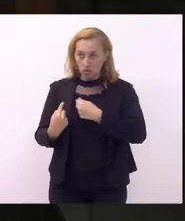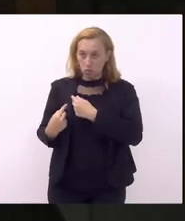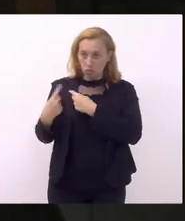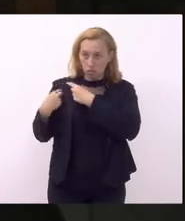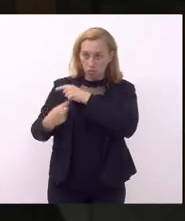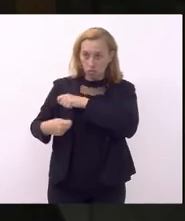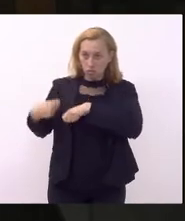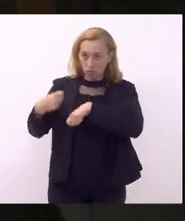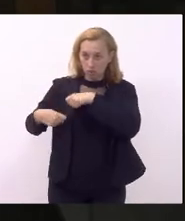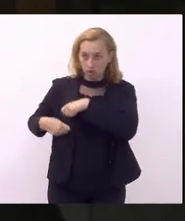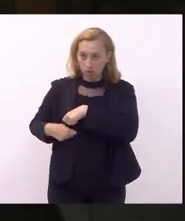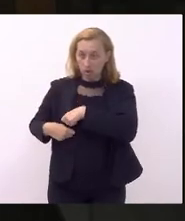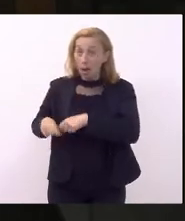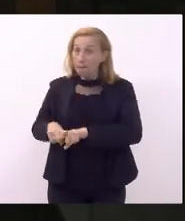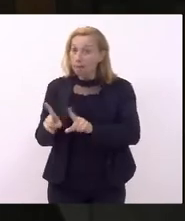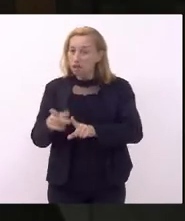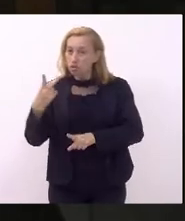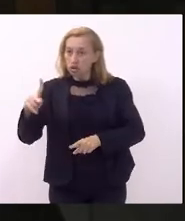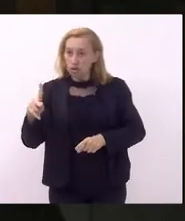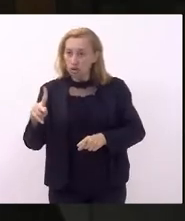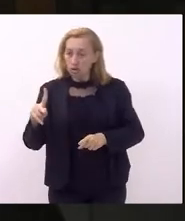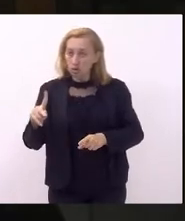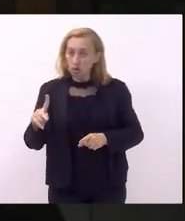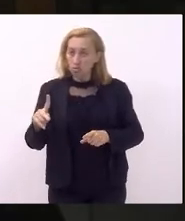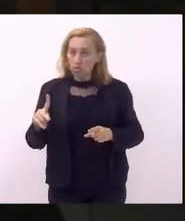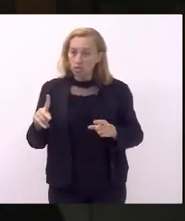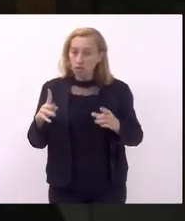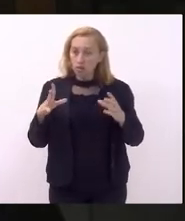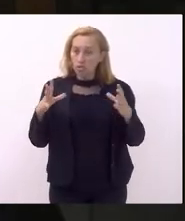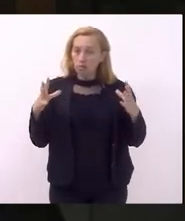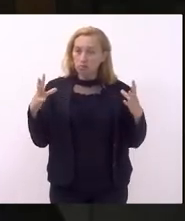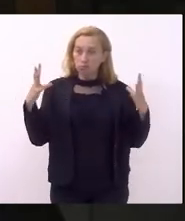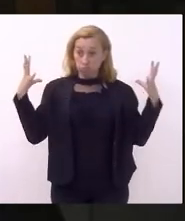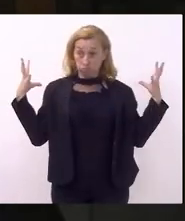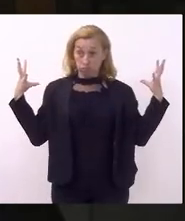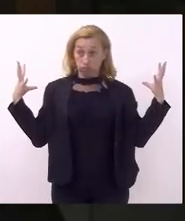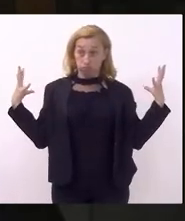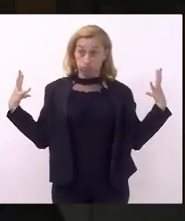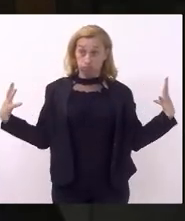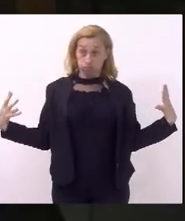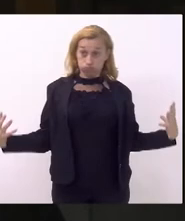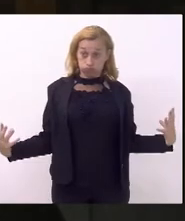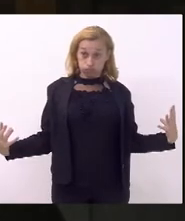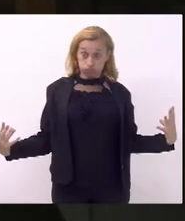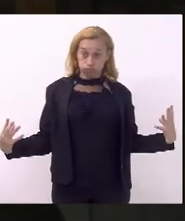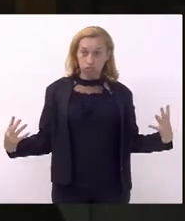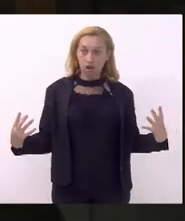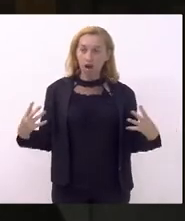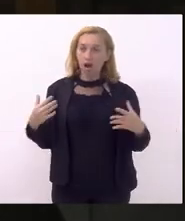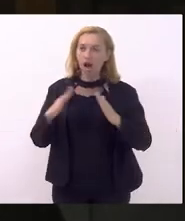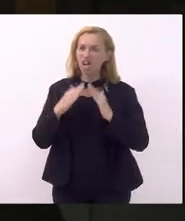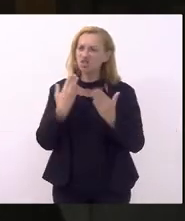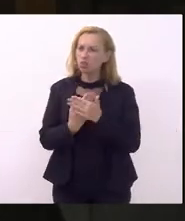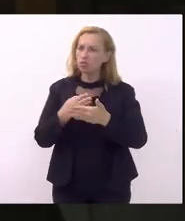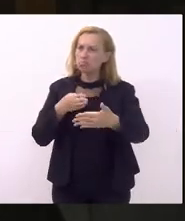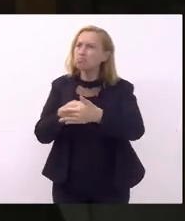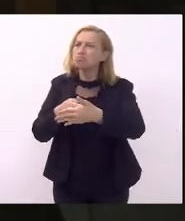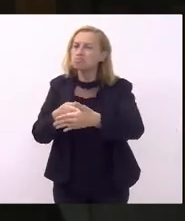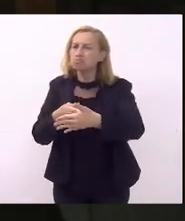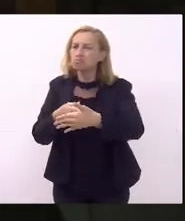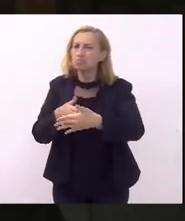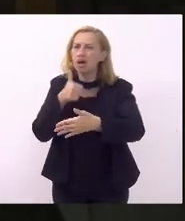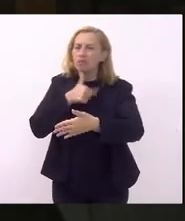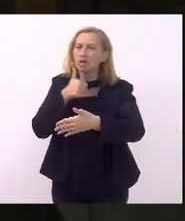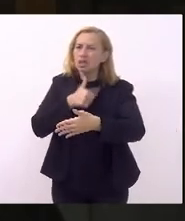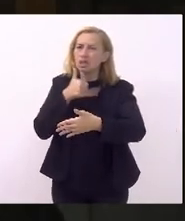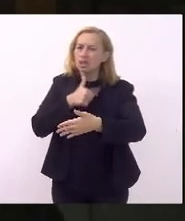mas o seu cabelo mesmo de rabo de cavalo ficava bastante volumoso a escola barrou a menina